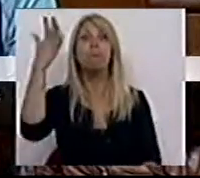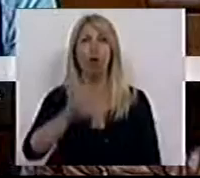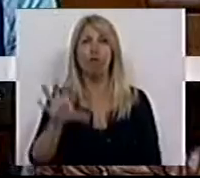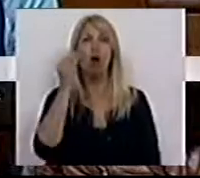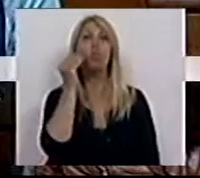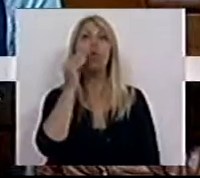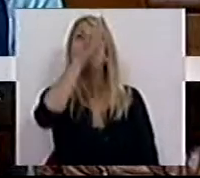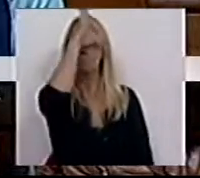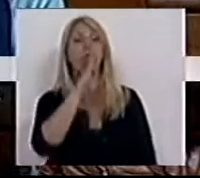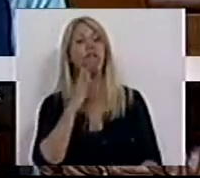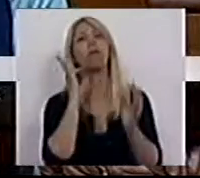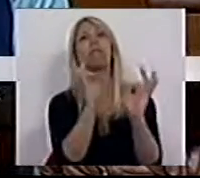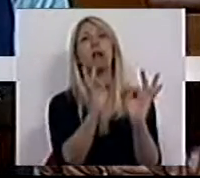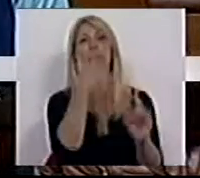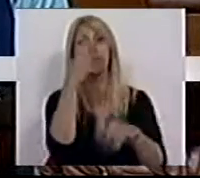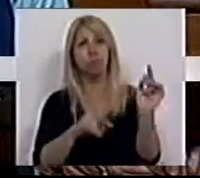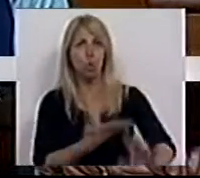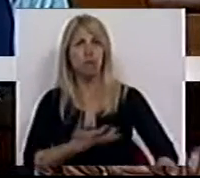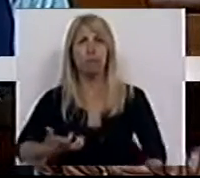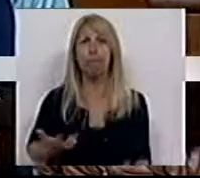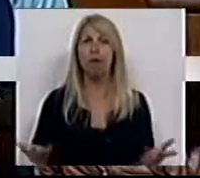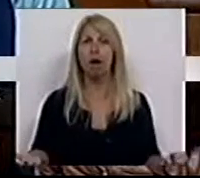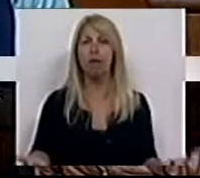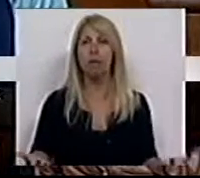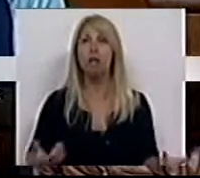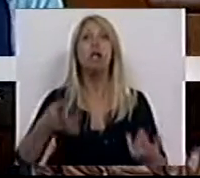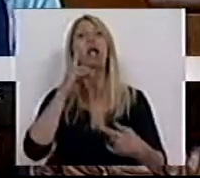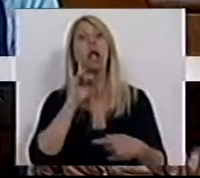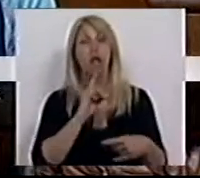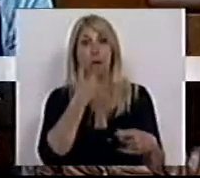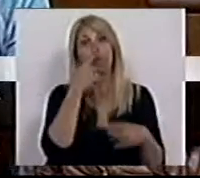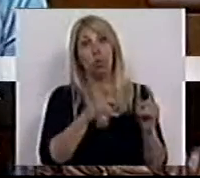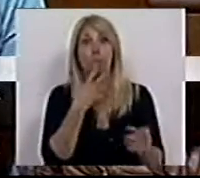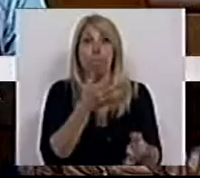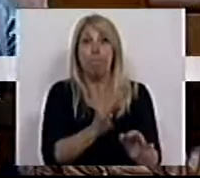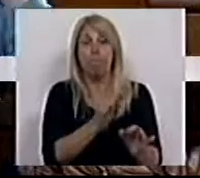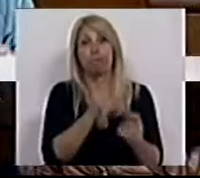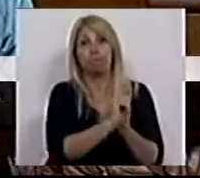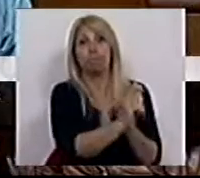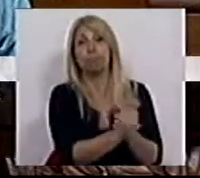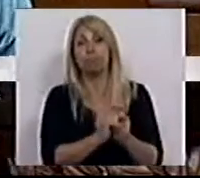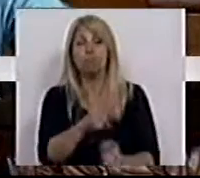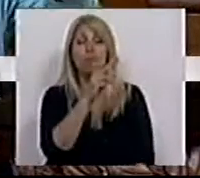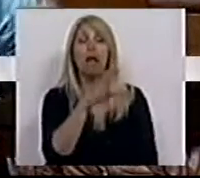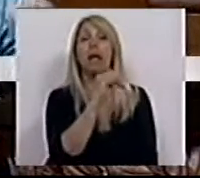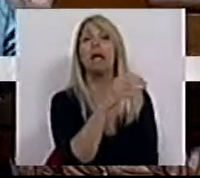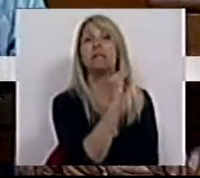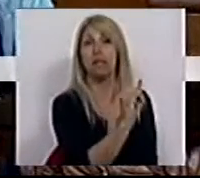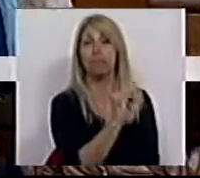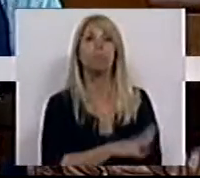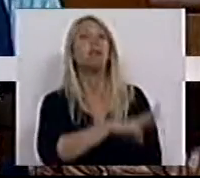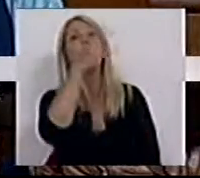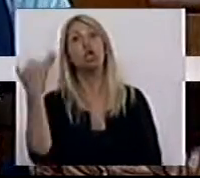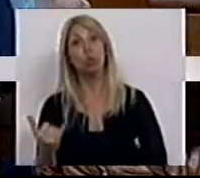Governo trata os desempregados e beneficiários do RSI. Em segundo, porque se há